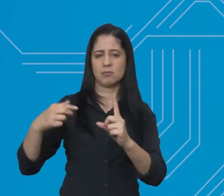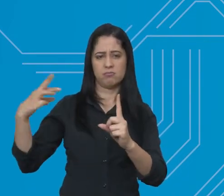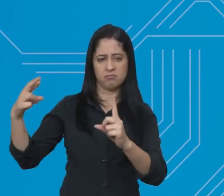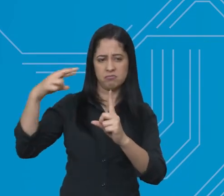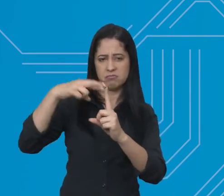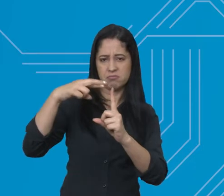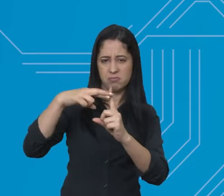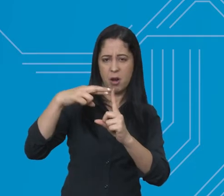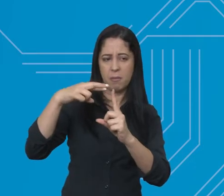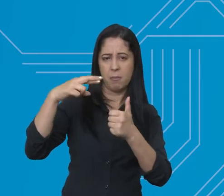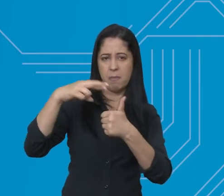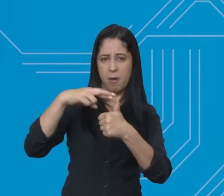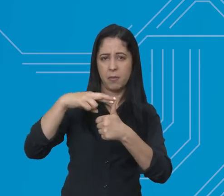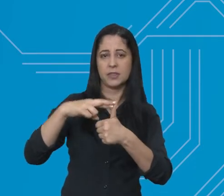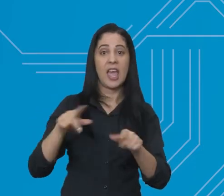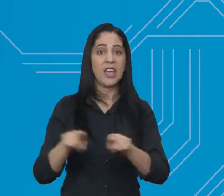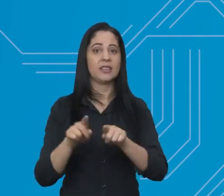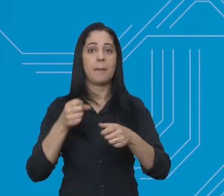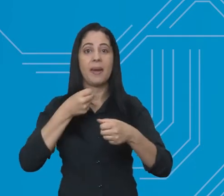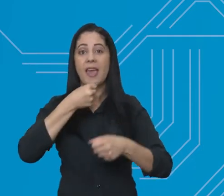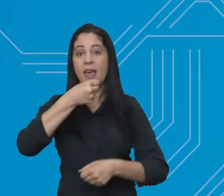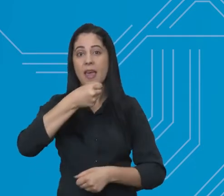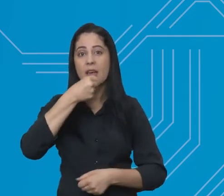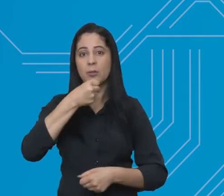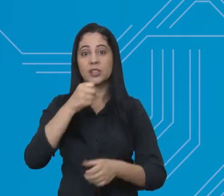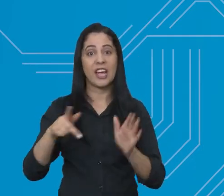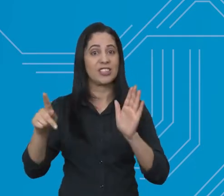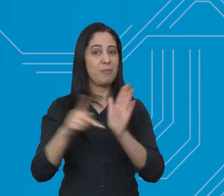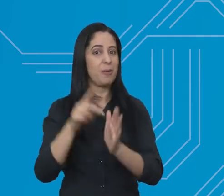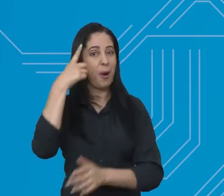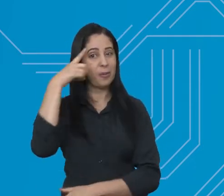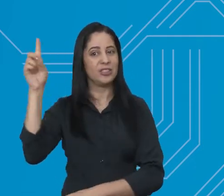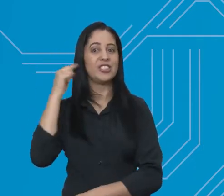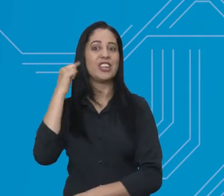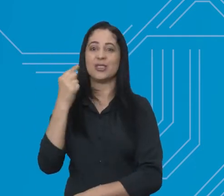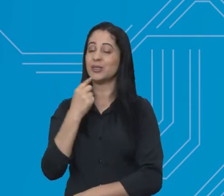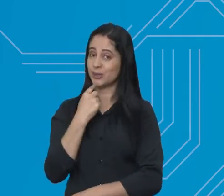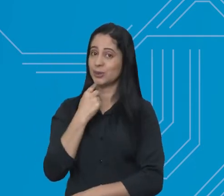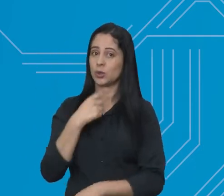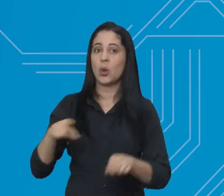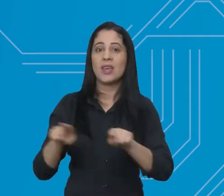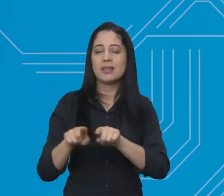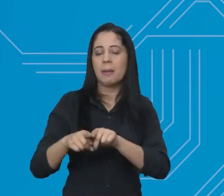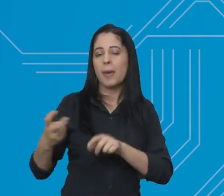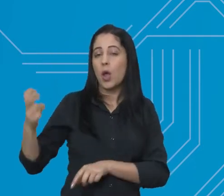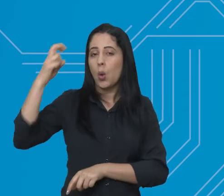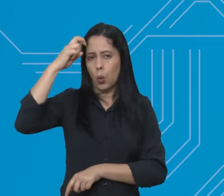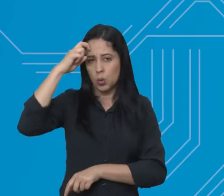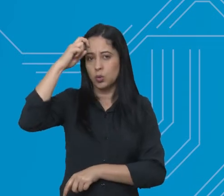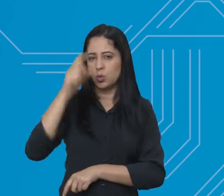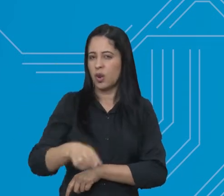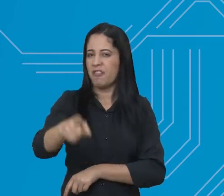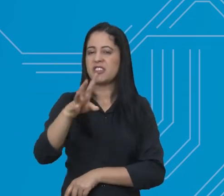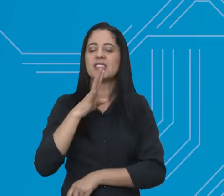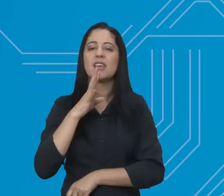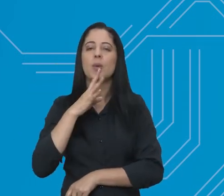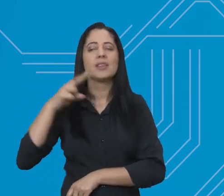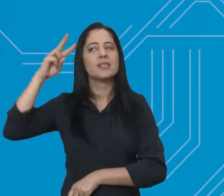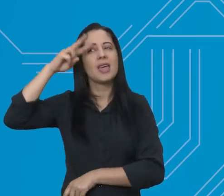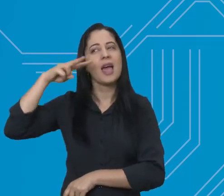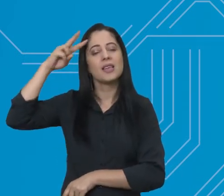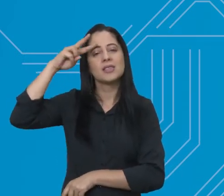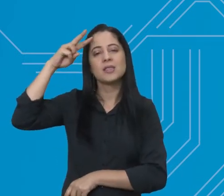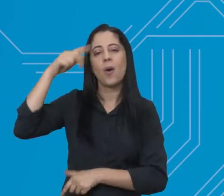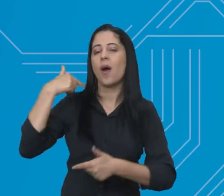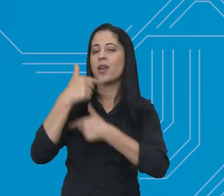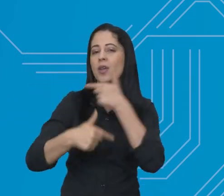país. E ainda, temos uma reportagem bem legal sobre o Dia do Surdo e no tema de cultura você vai conhecer mais